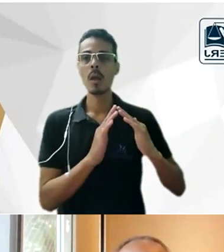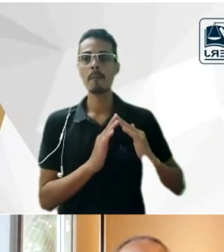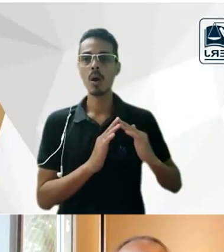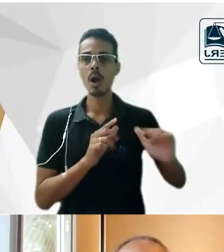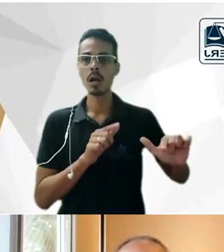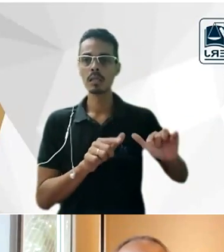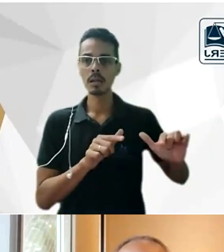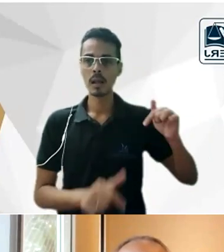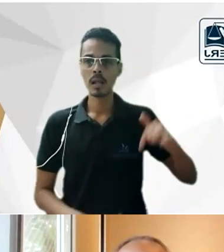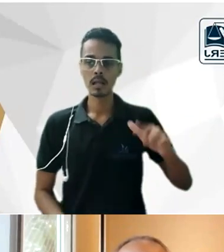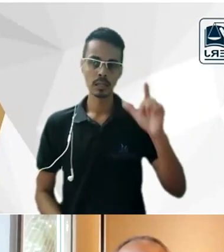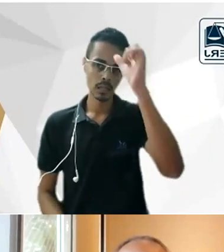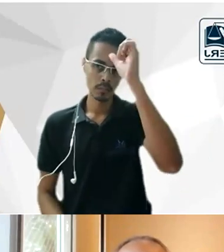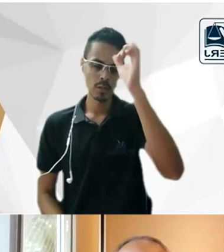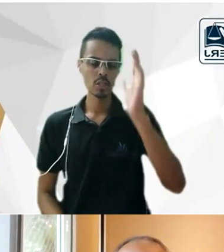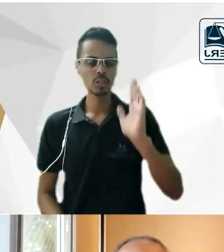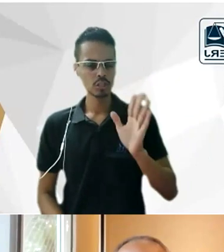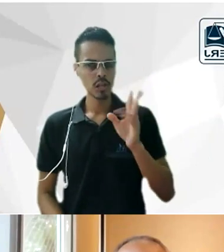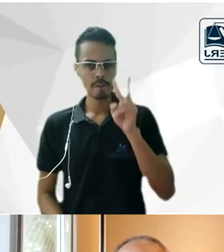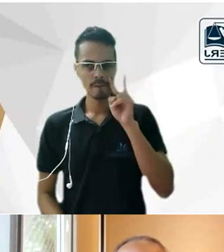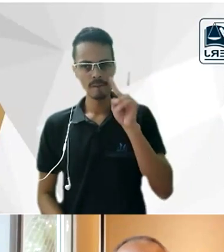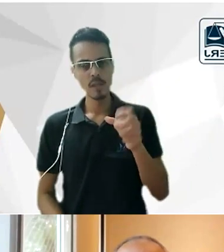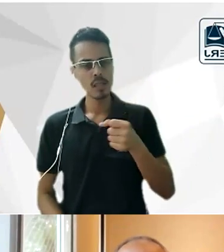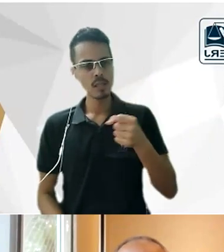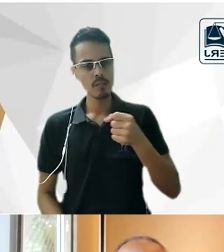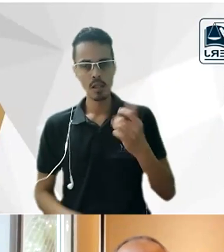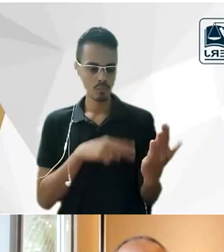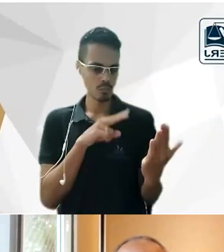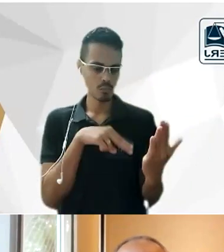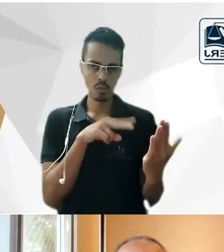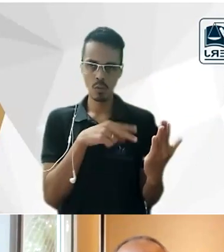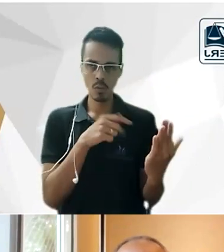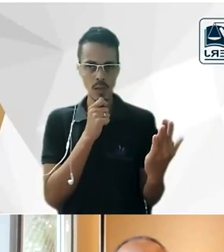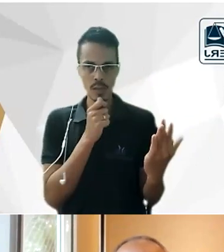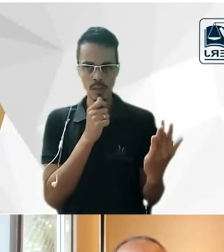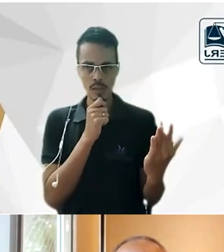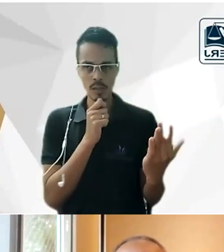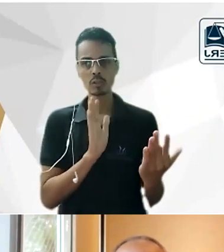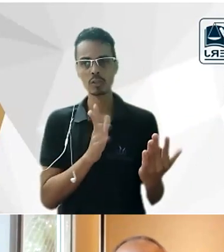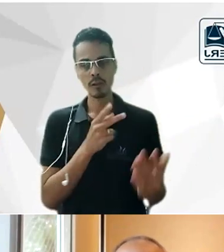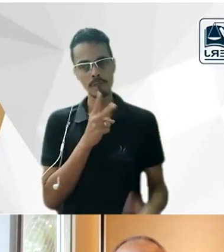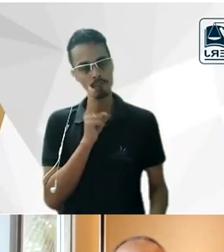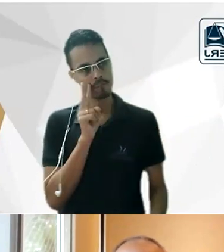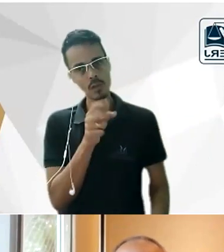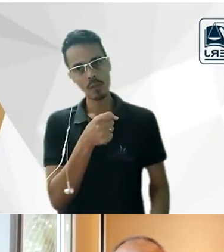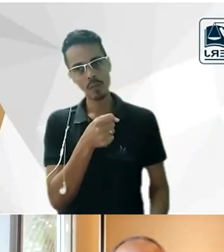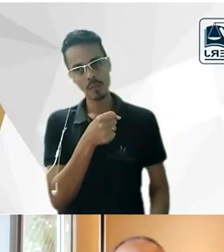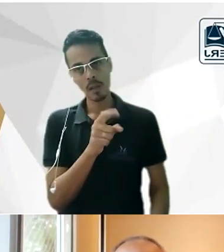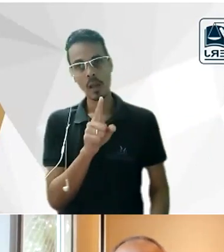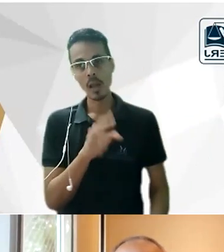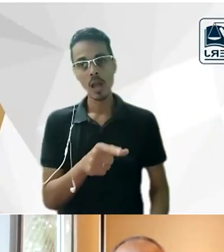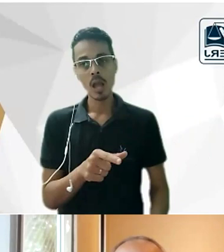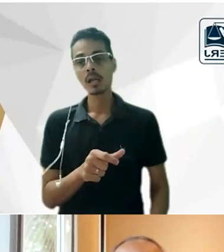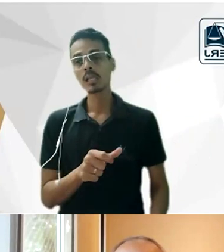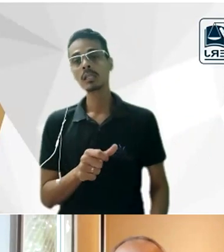li o livro ainda já vi várias entrevistas com ele sobre o livro estou muito curioso então assim tem essa coisa de redescobrir autores